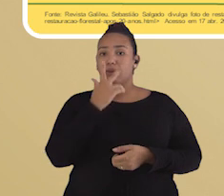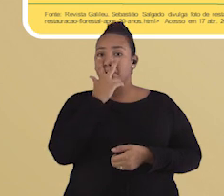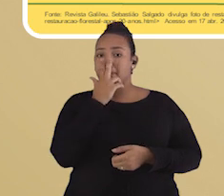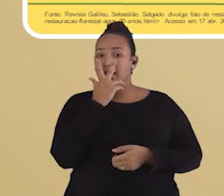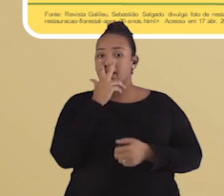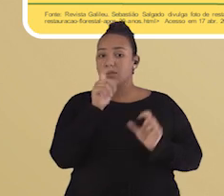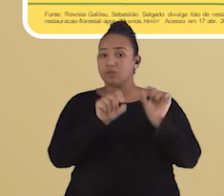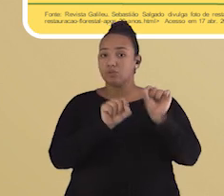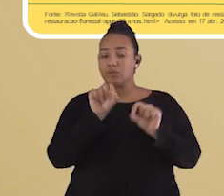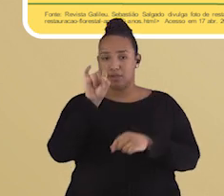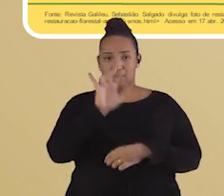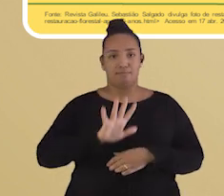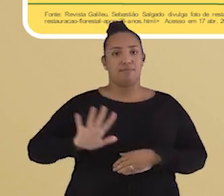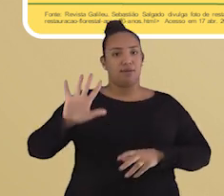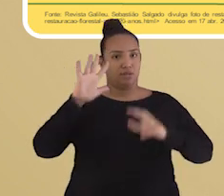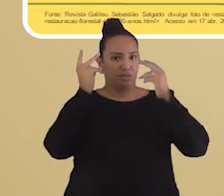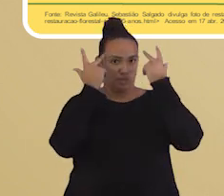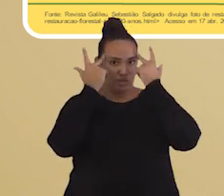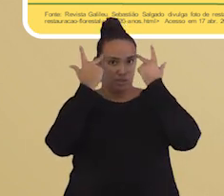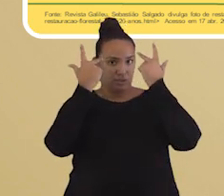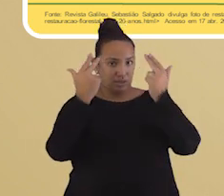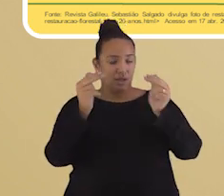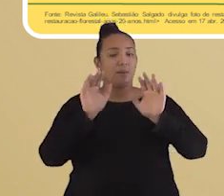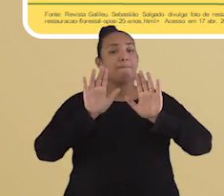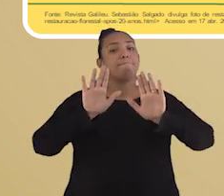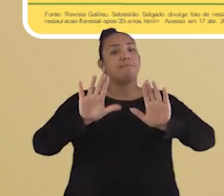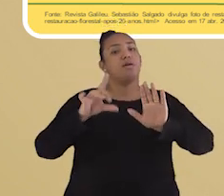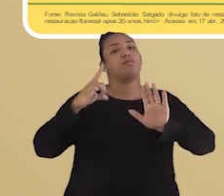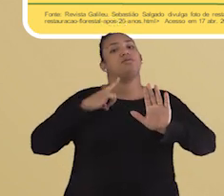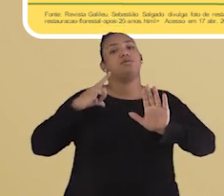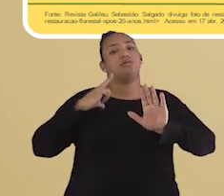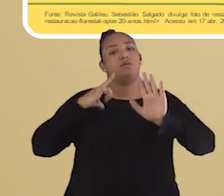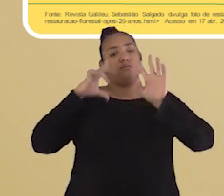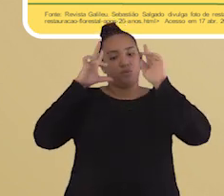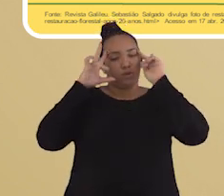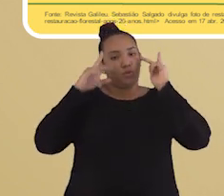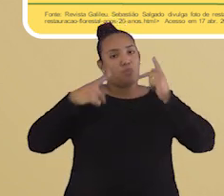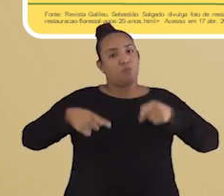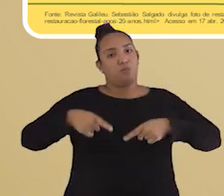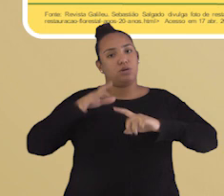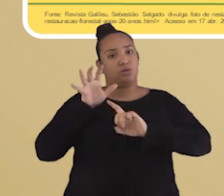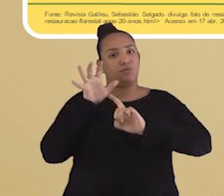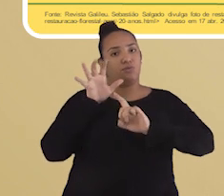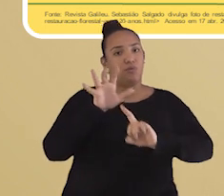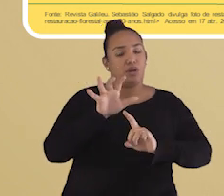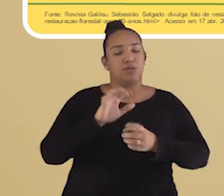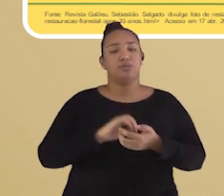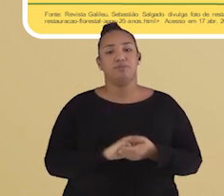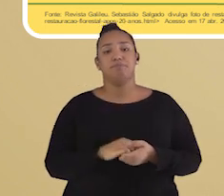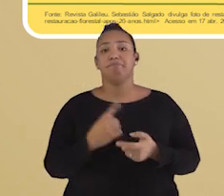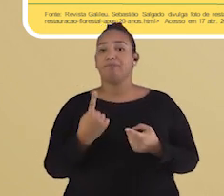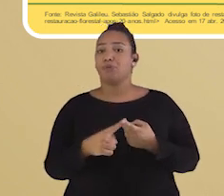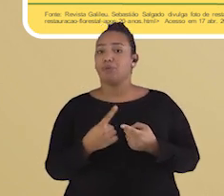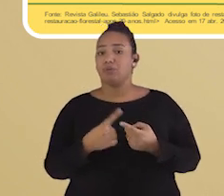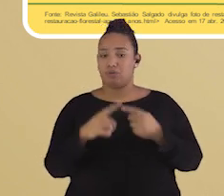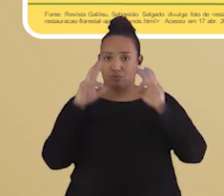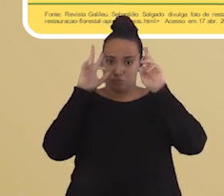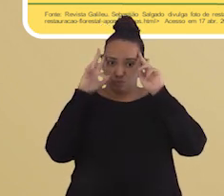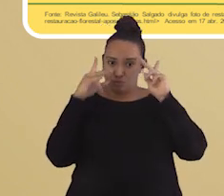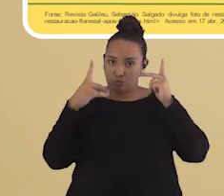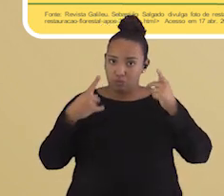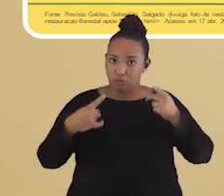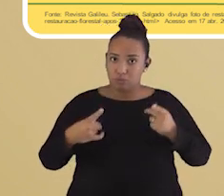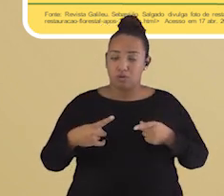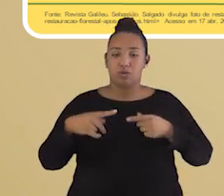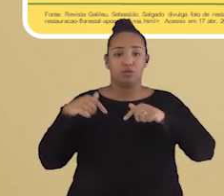paisagem natural, ela é uma paisagem modificada, pois a ação humana, ela interviu